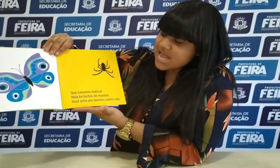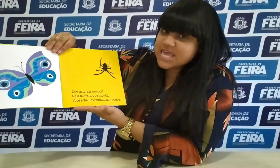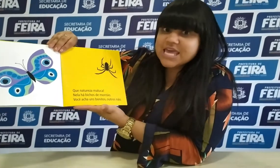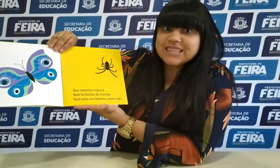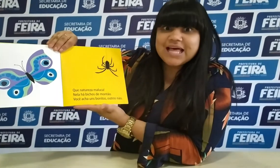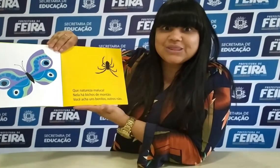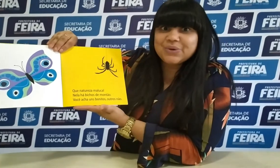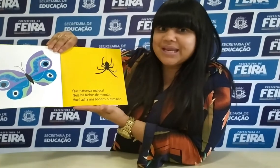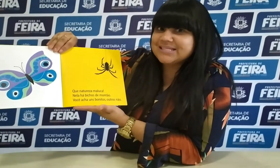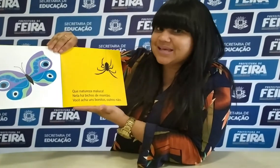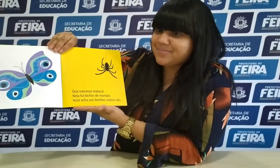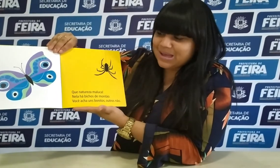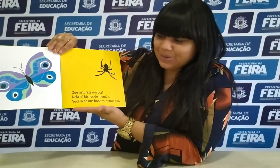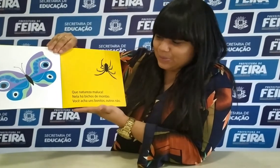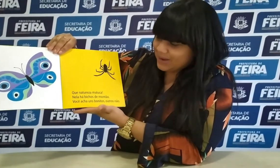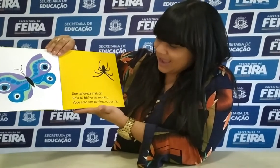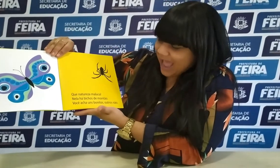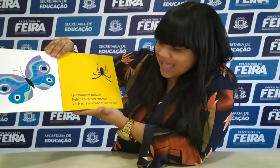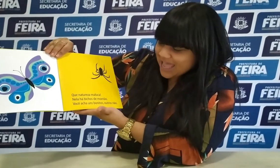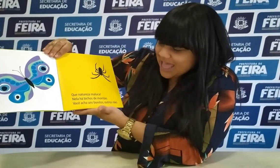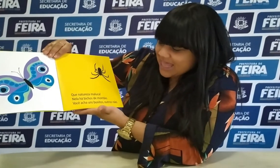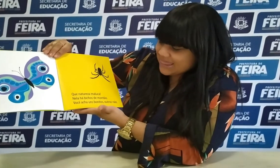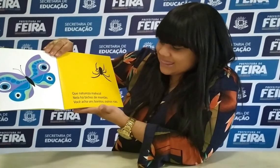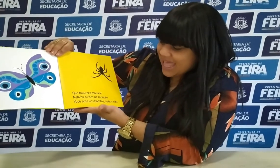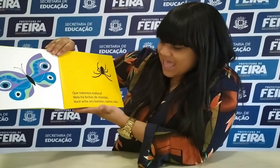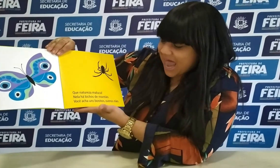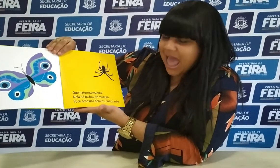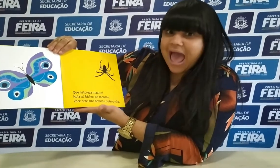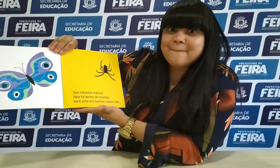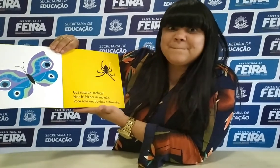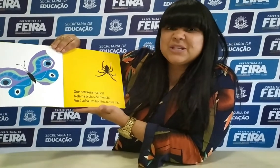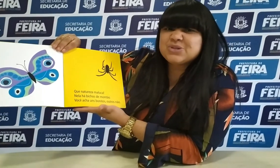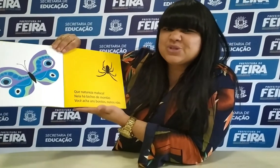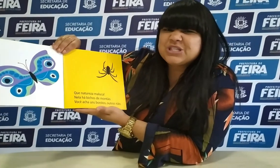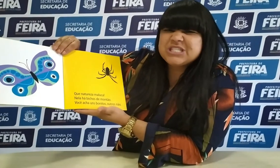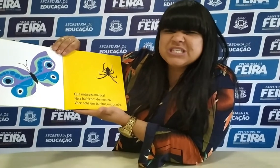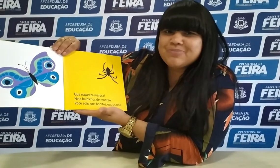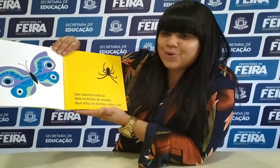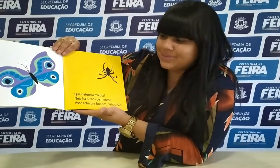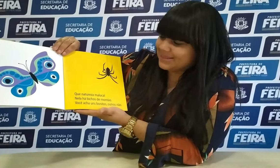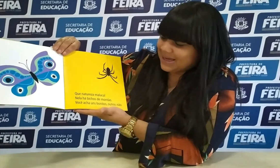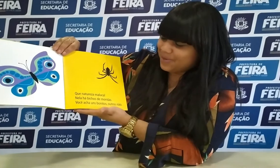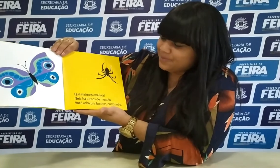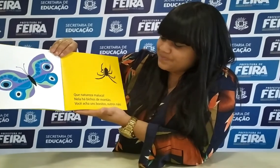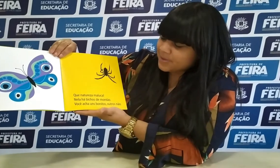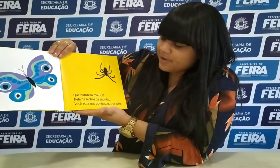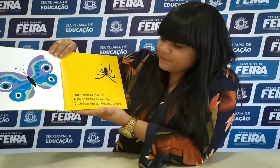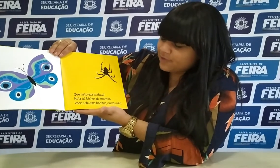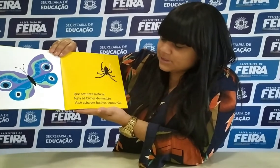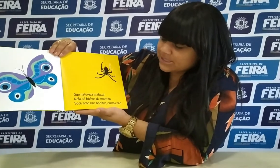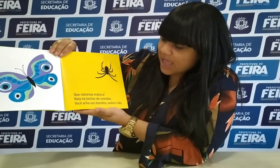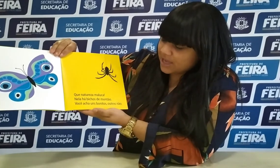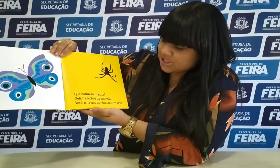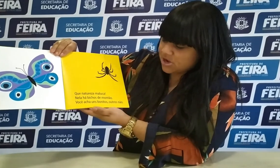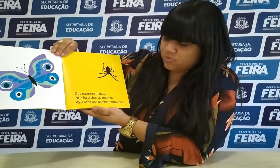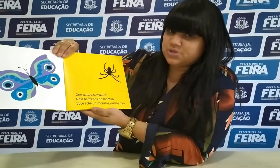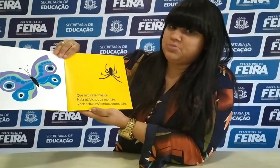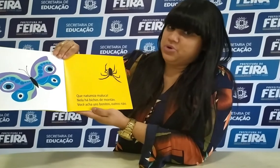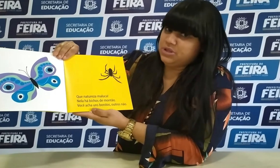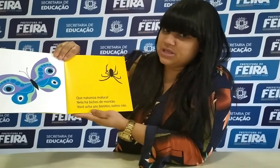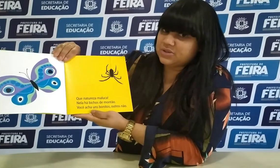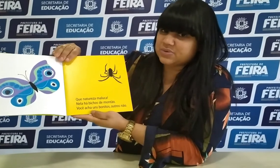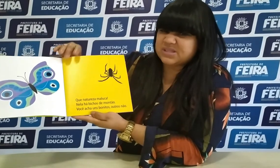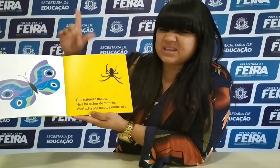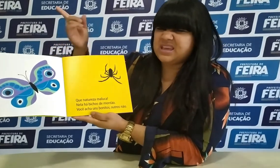Que natureza maluca. Nela há bichos de montão. Você acha